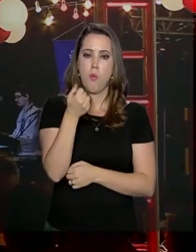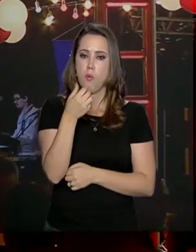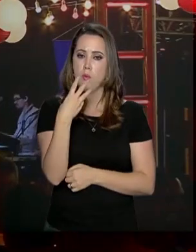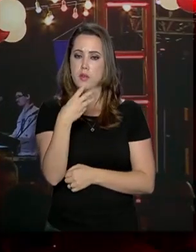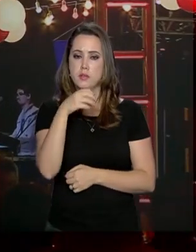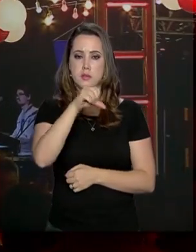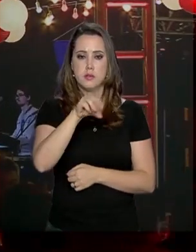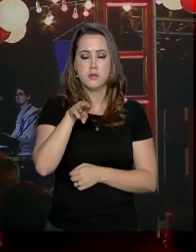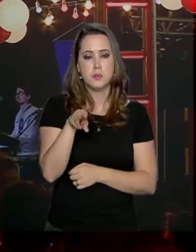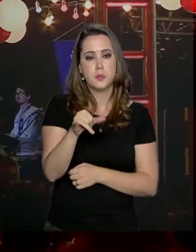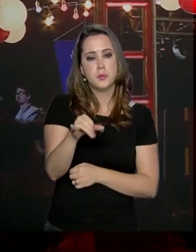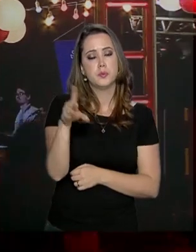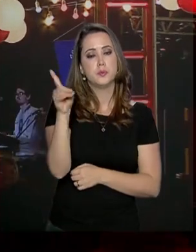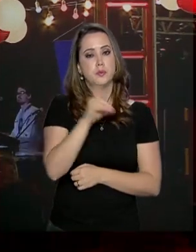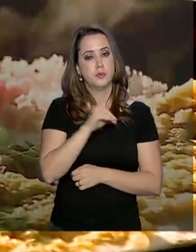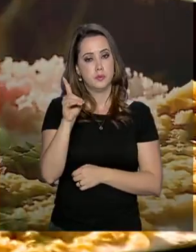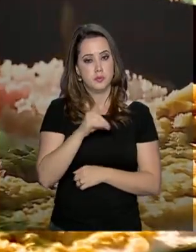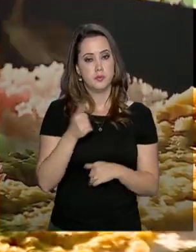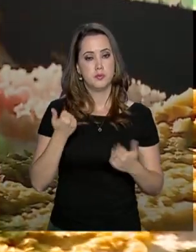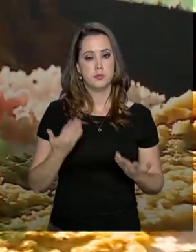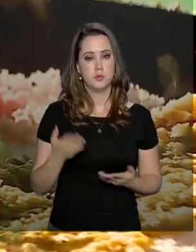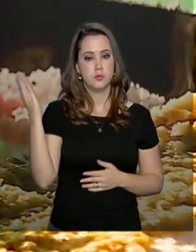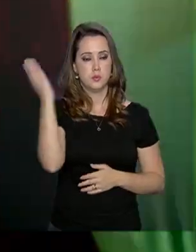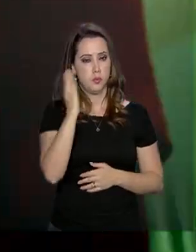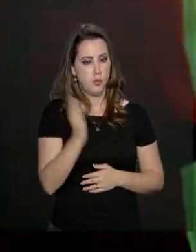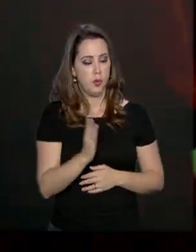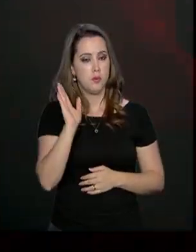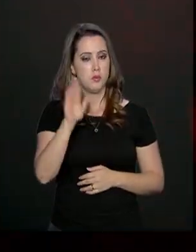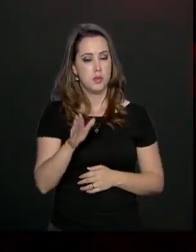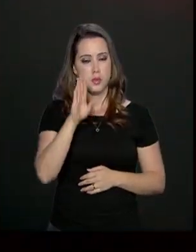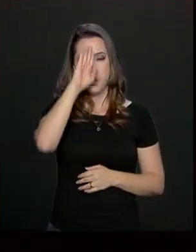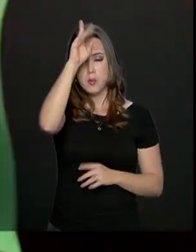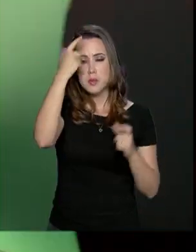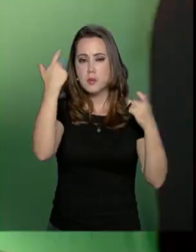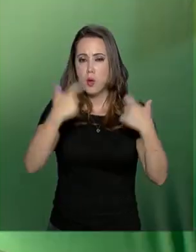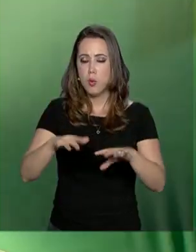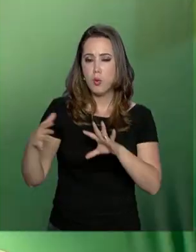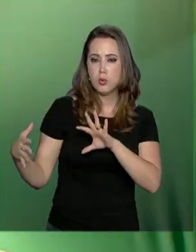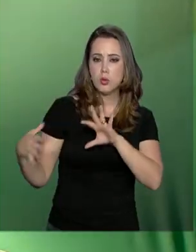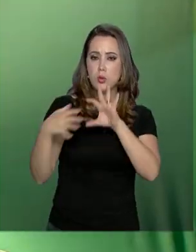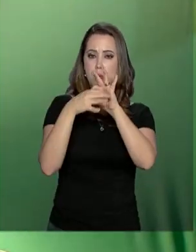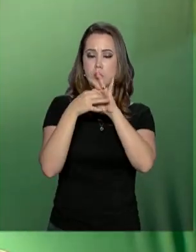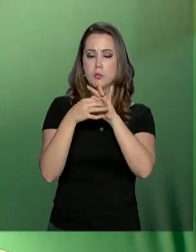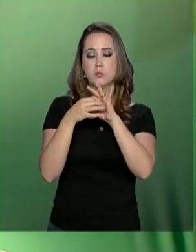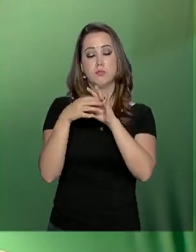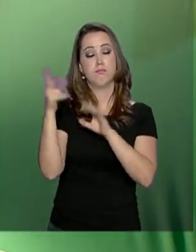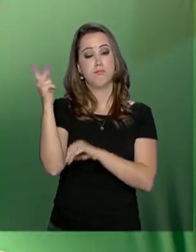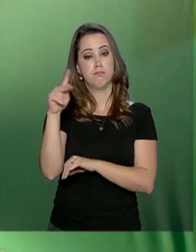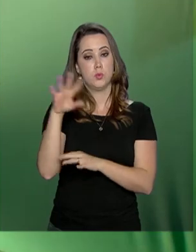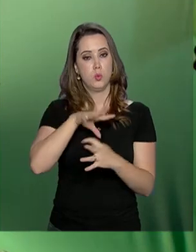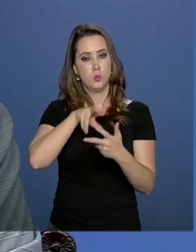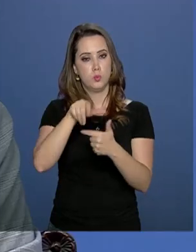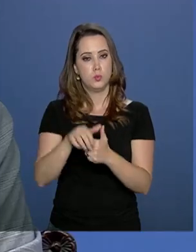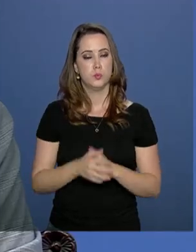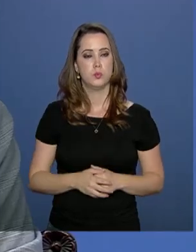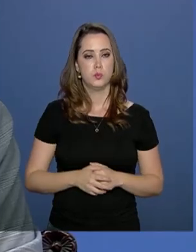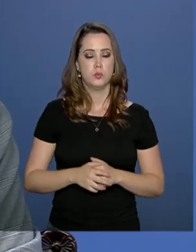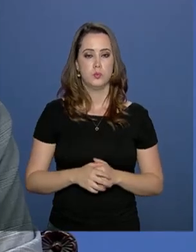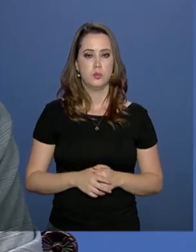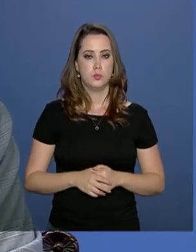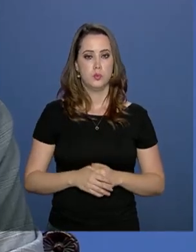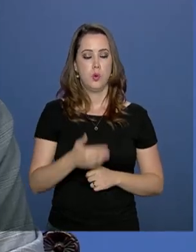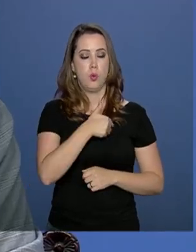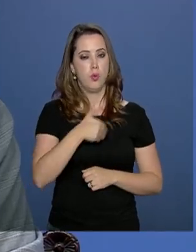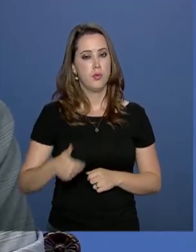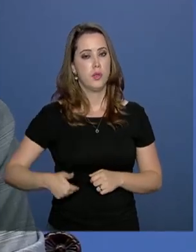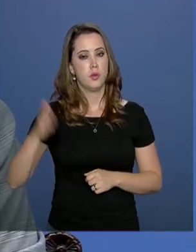39 bilhões de dólares. O Brasil é o principal parceiro comercial do país no mundo. O governo